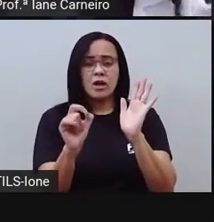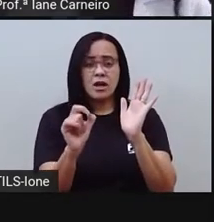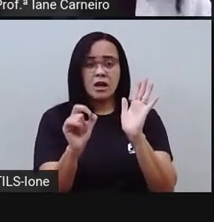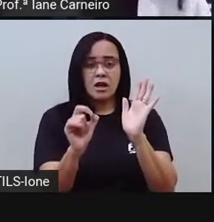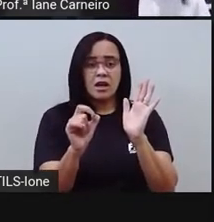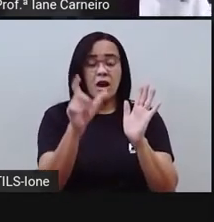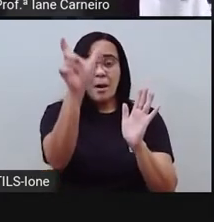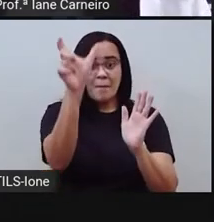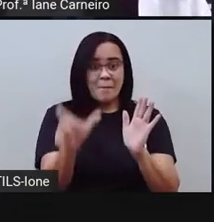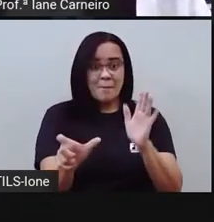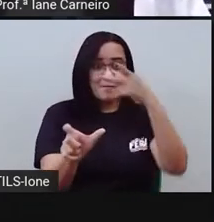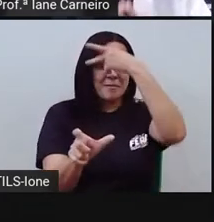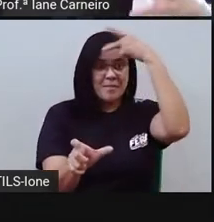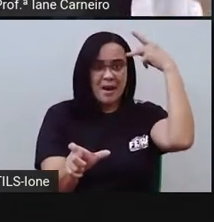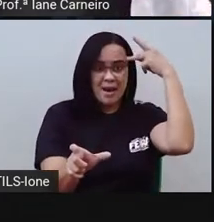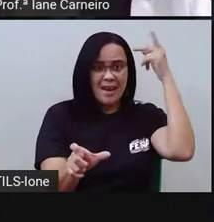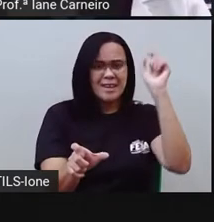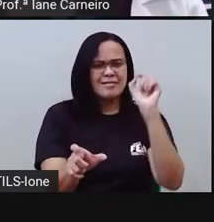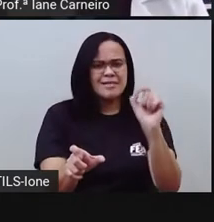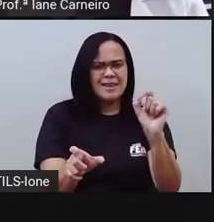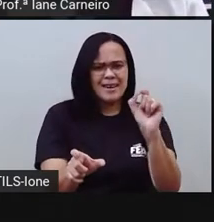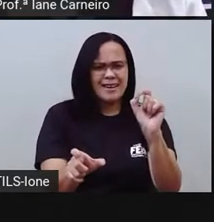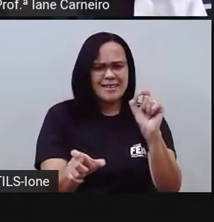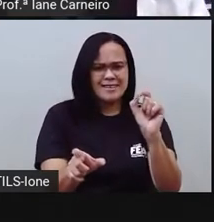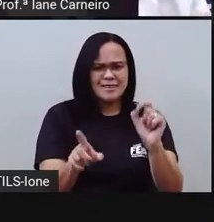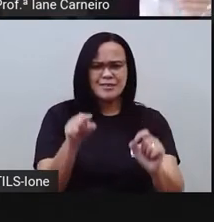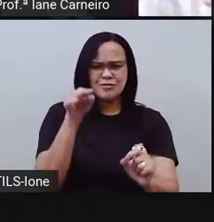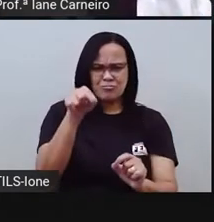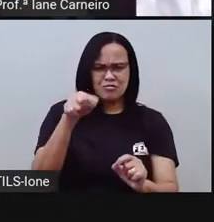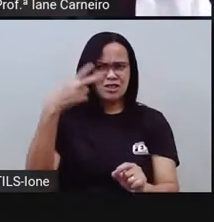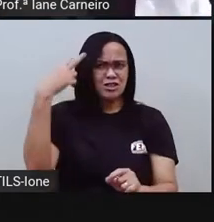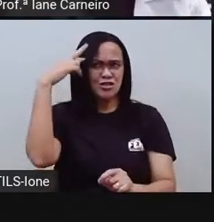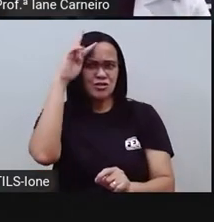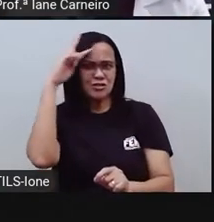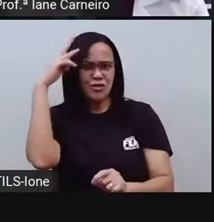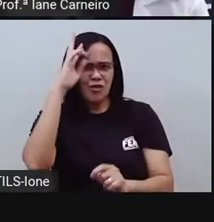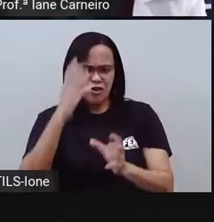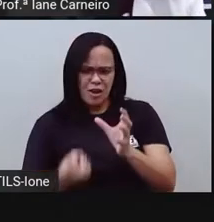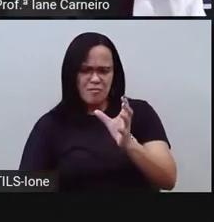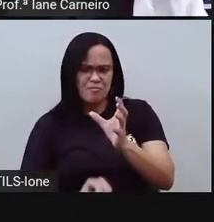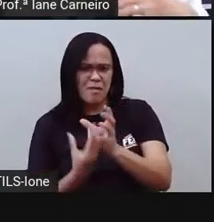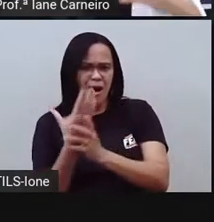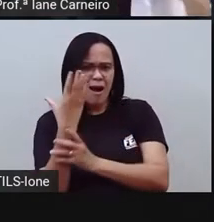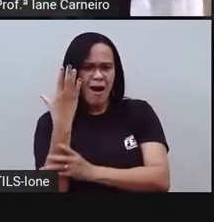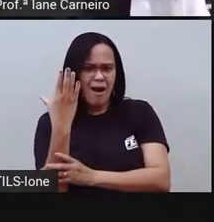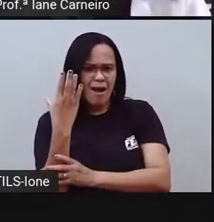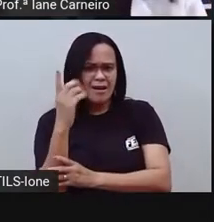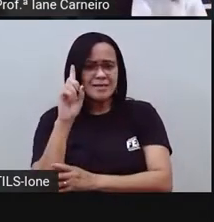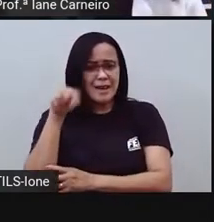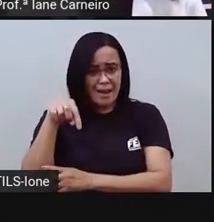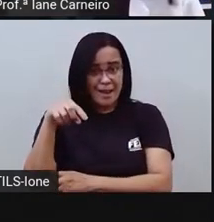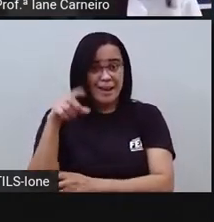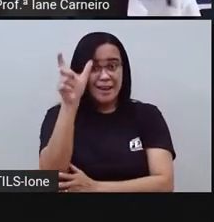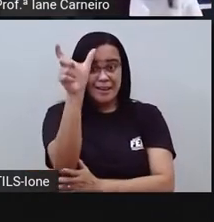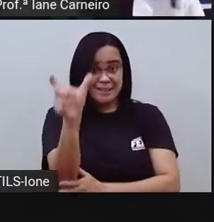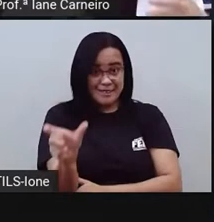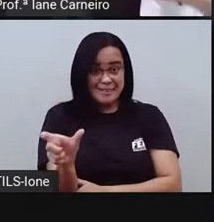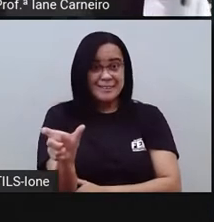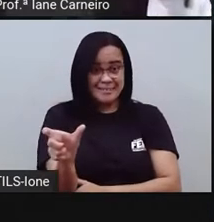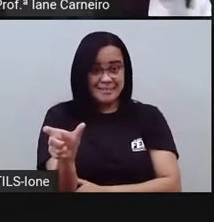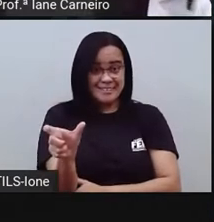você é, né, sobre sua história, né, sobre sua origem, sobre quem é você, tá bom?